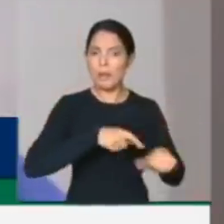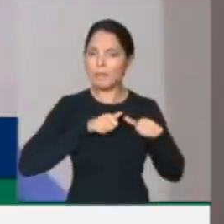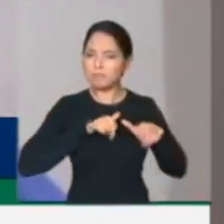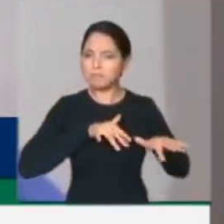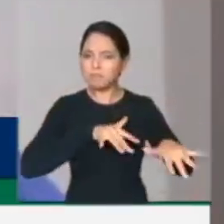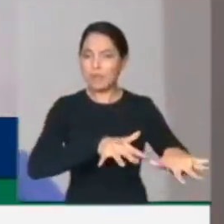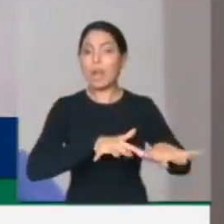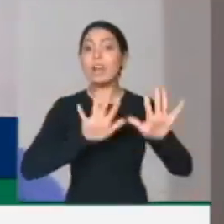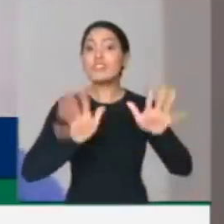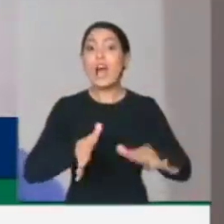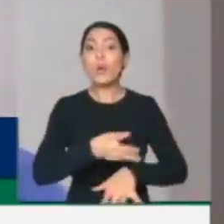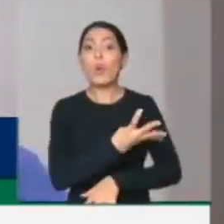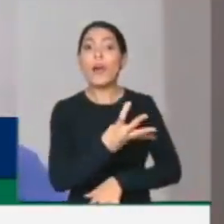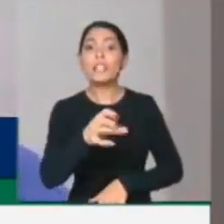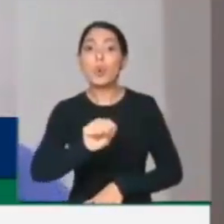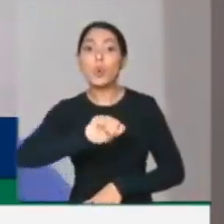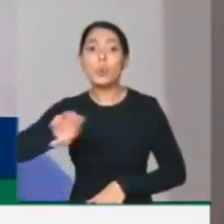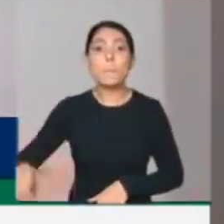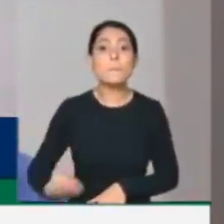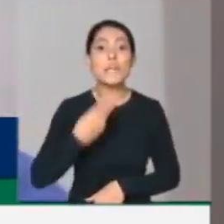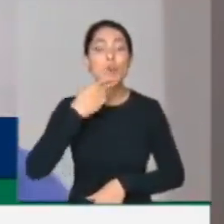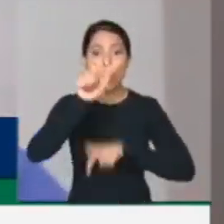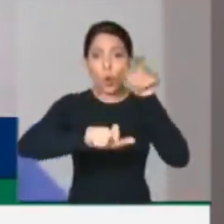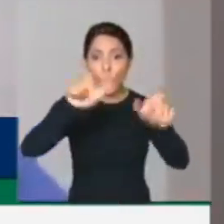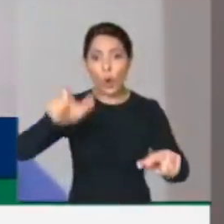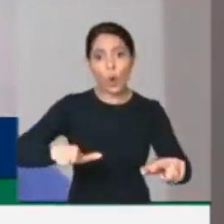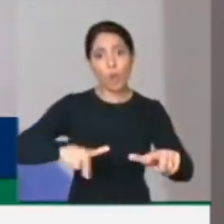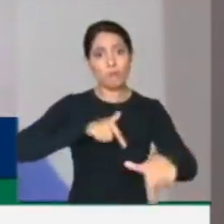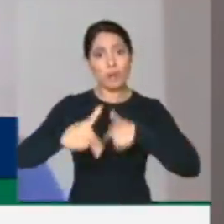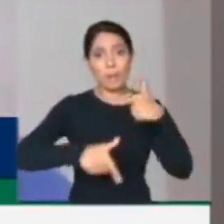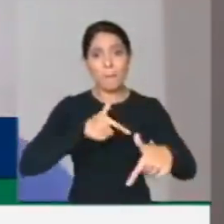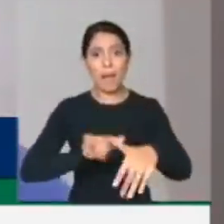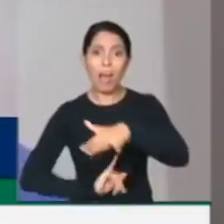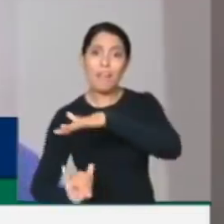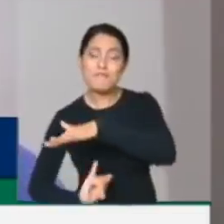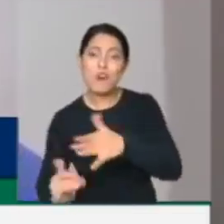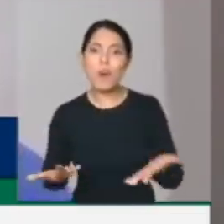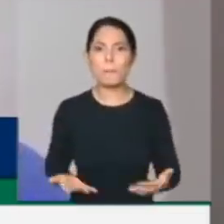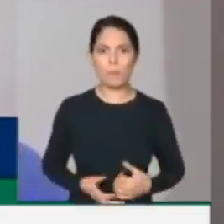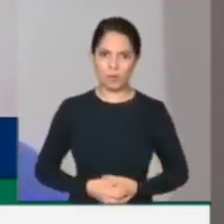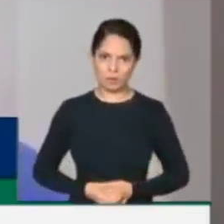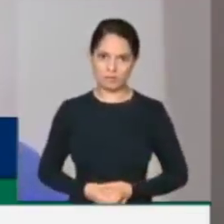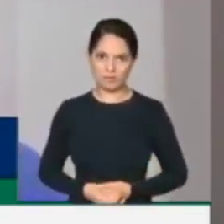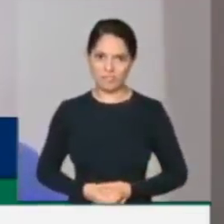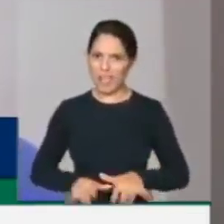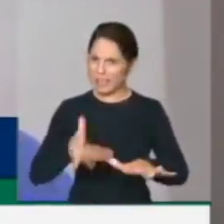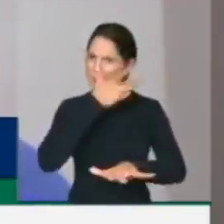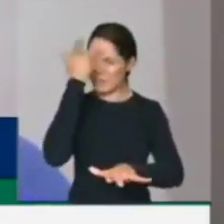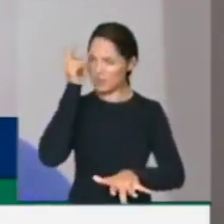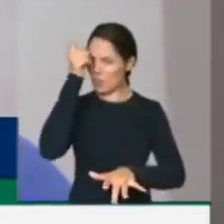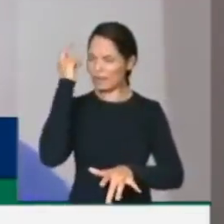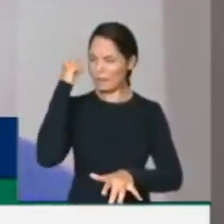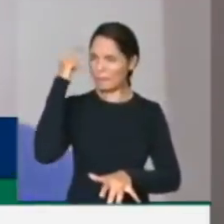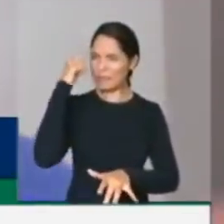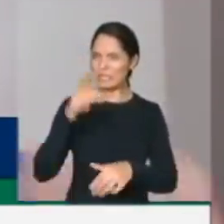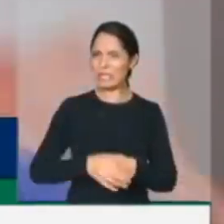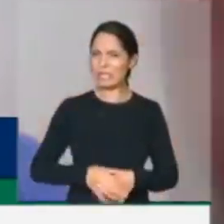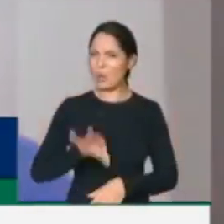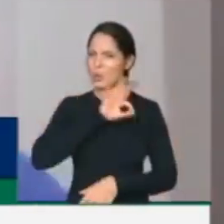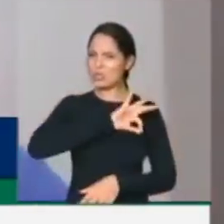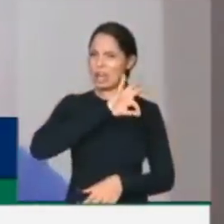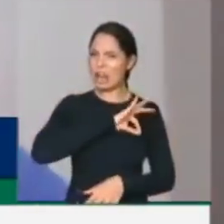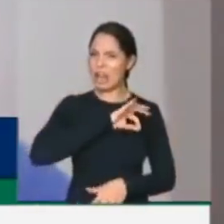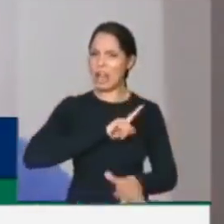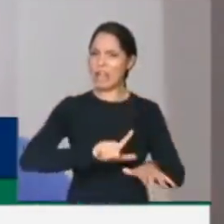de 40 milhões de trabalhadores na informalidade e tem gente que acha que o sarrafo da legislação trabalhista está baixo demais, que a gente